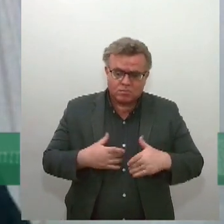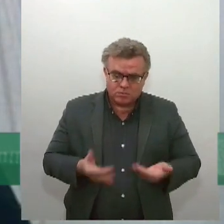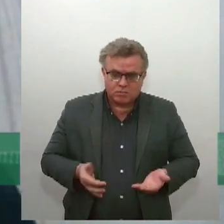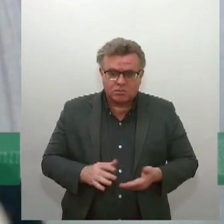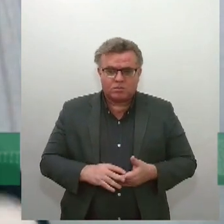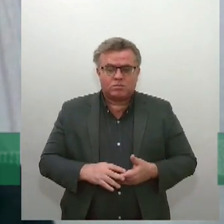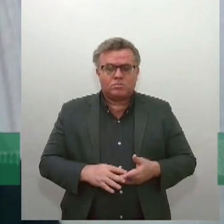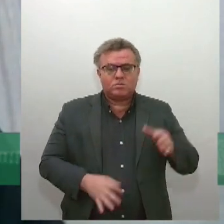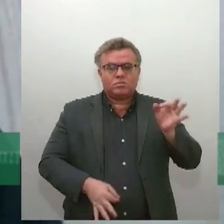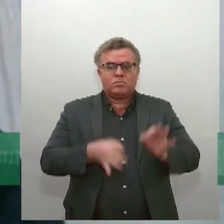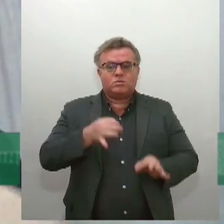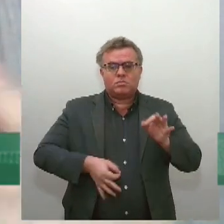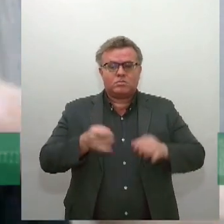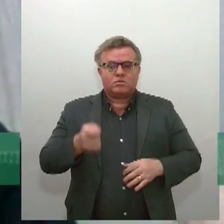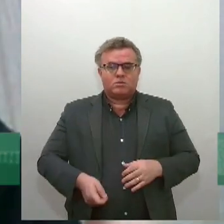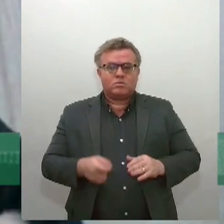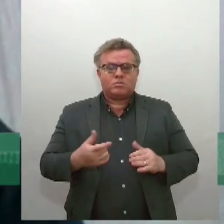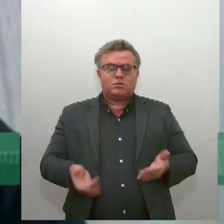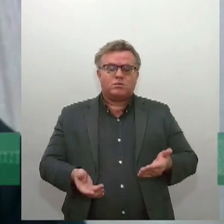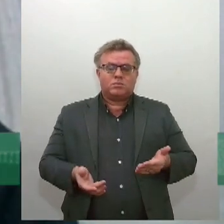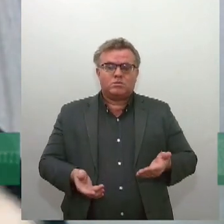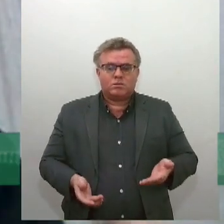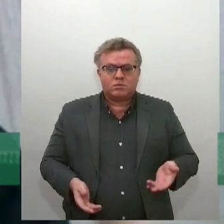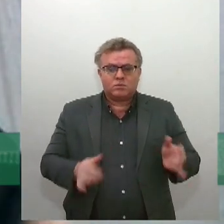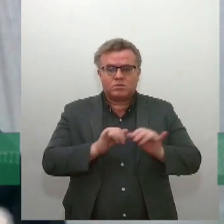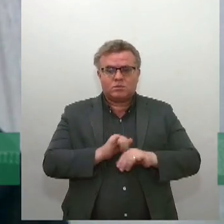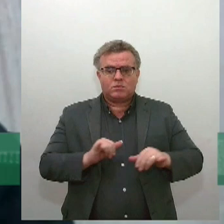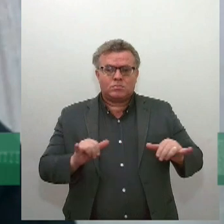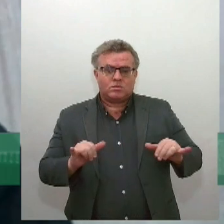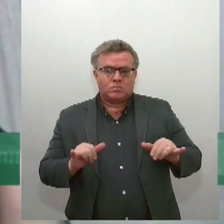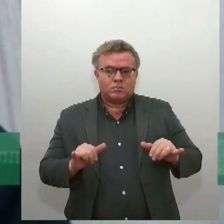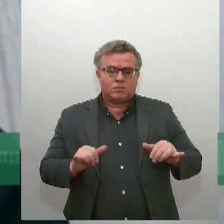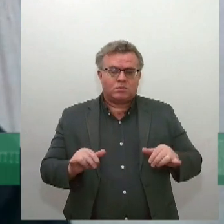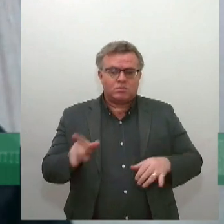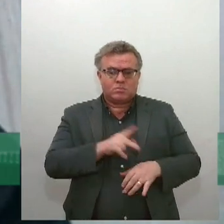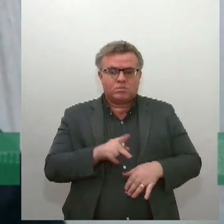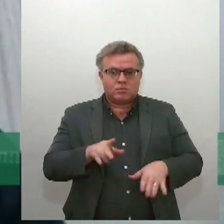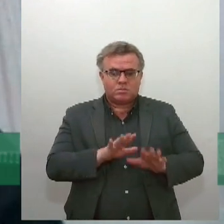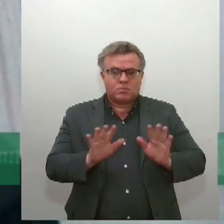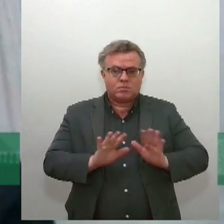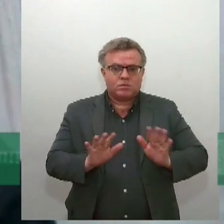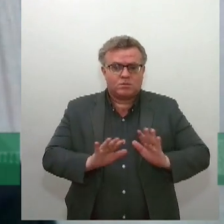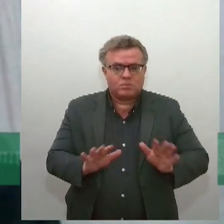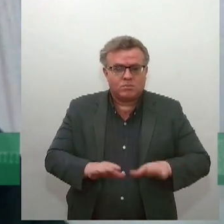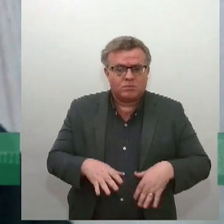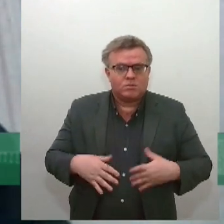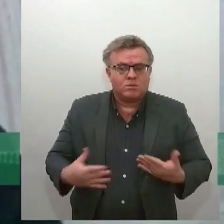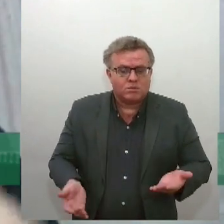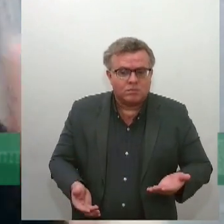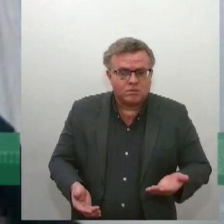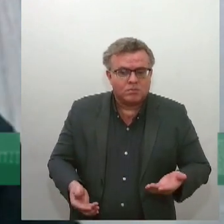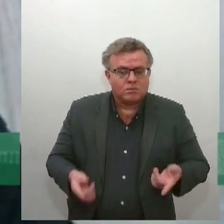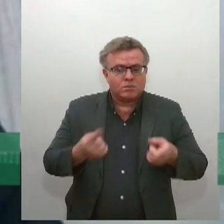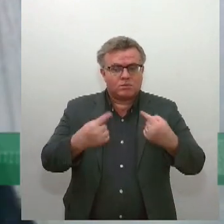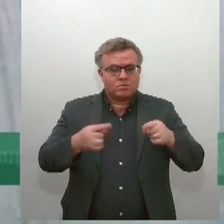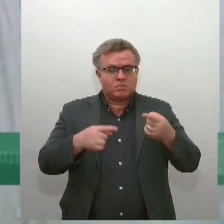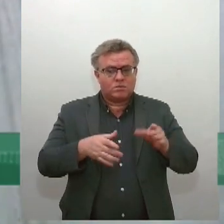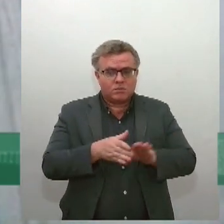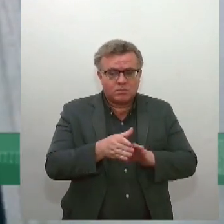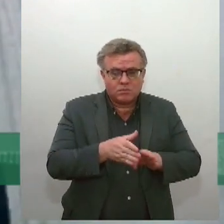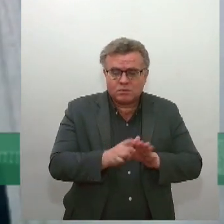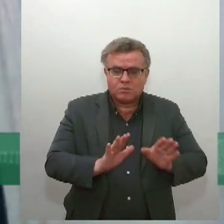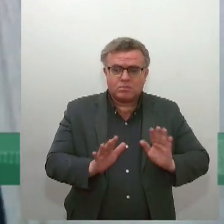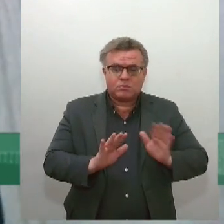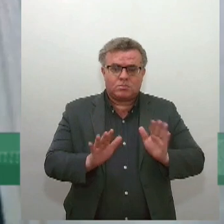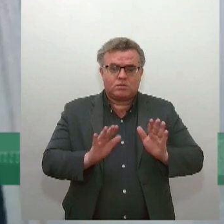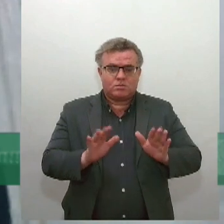constitucionais, eu não quero aqui dar uma de professor, tem a música de Caetano que diz, guarde seu conselho, professor. eu não quero aqui uma professoresta,